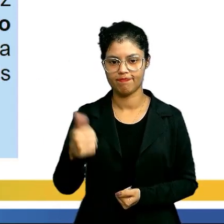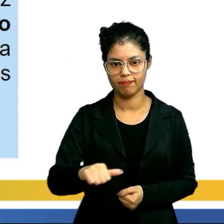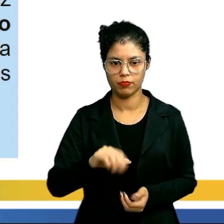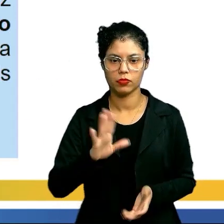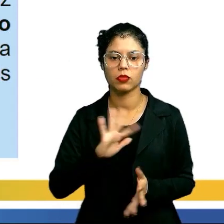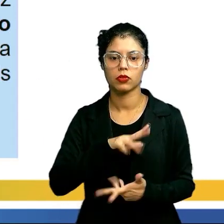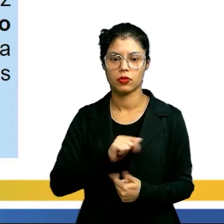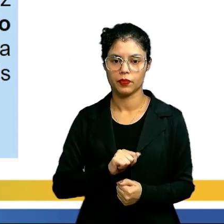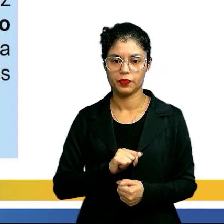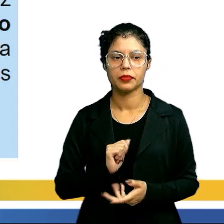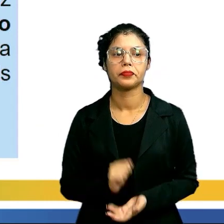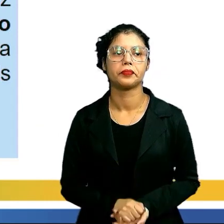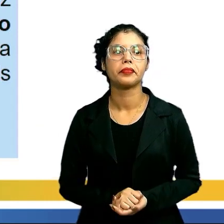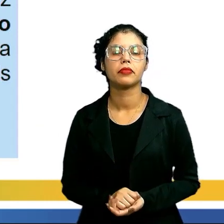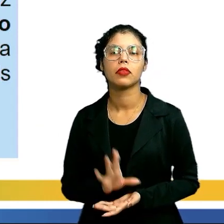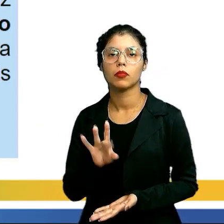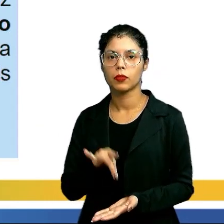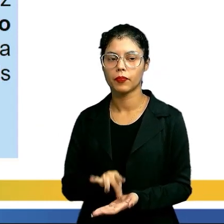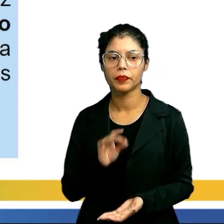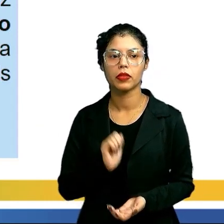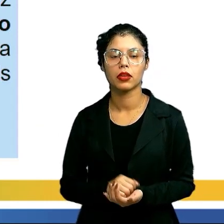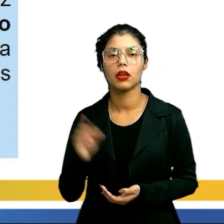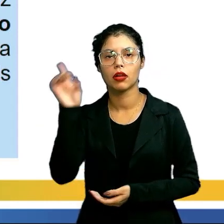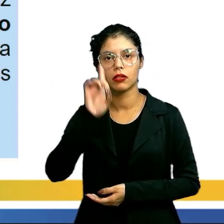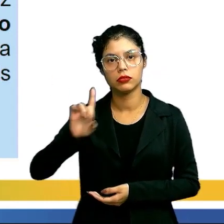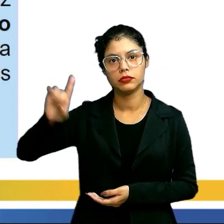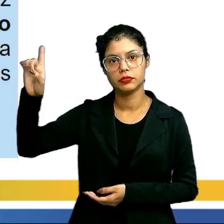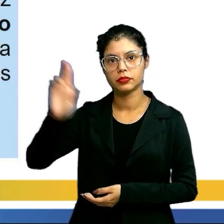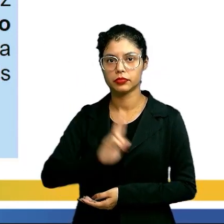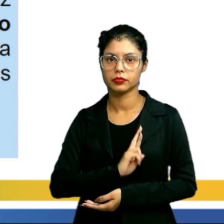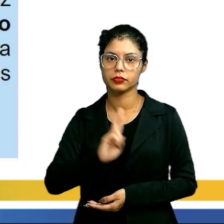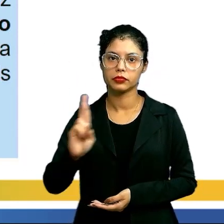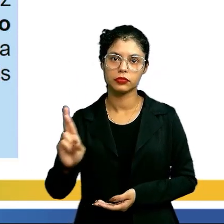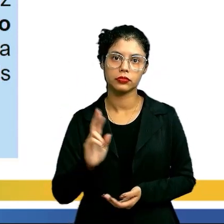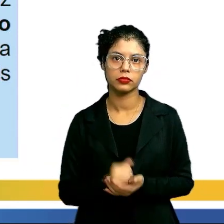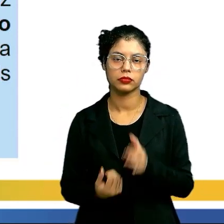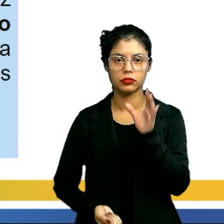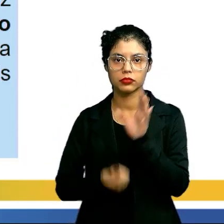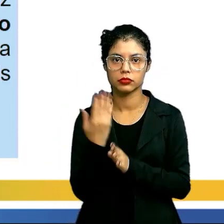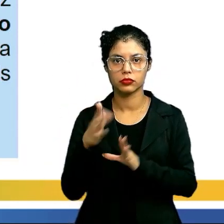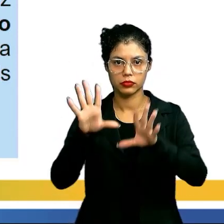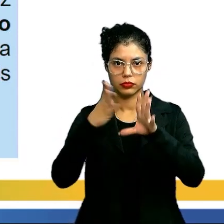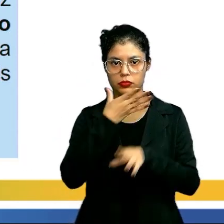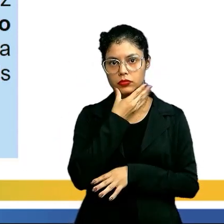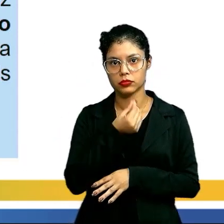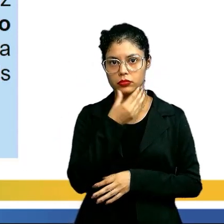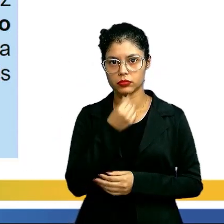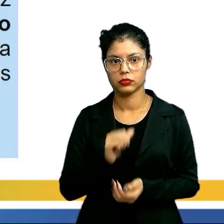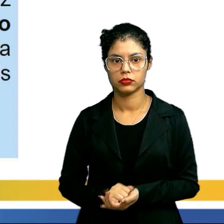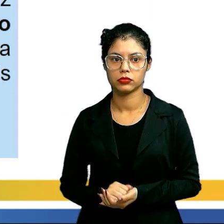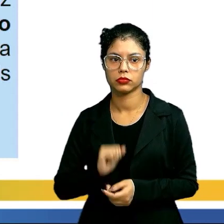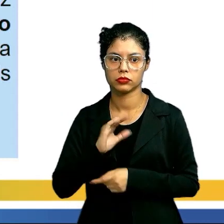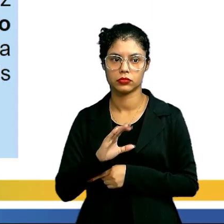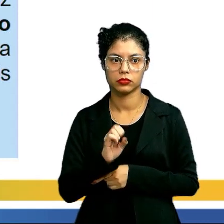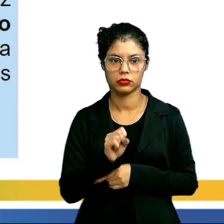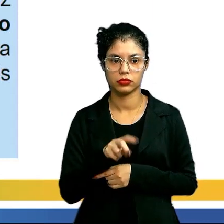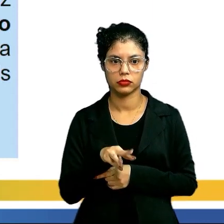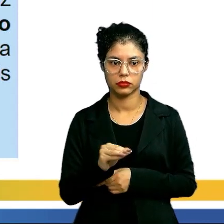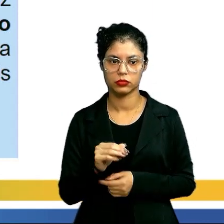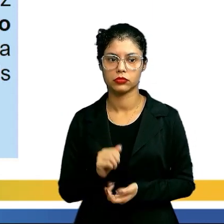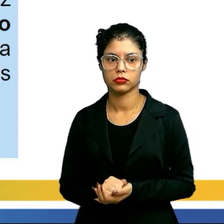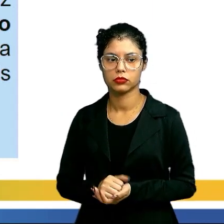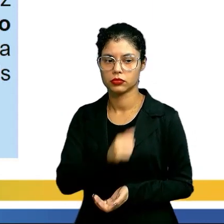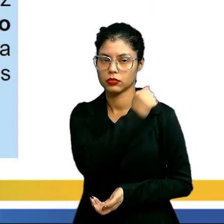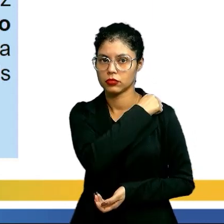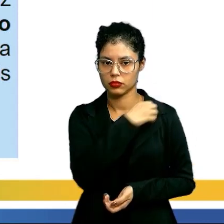falado anteriormente, o deus das religiões é uma criação do homem. O cosmo inventado pelo